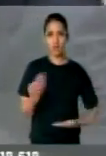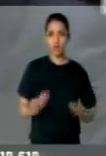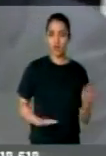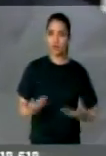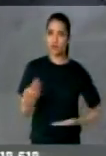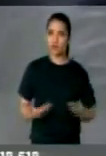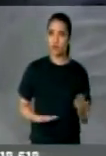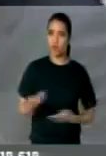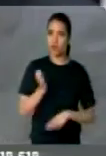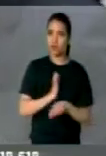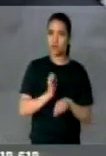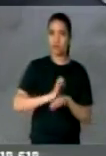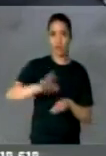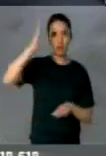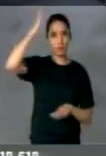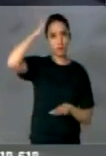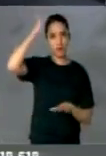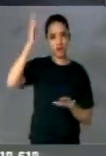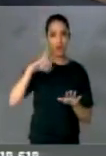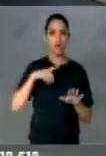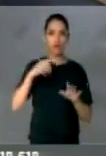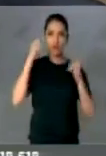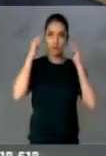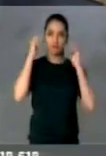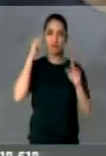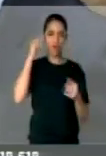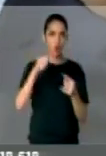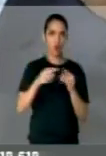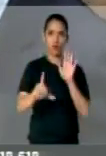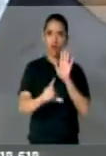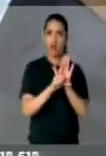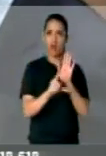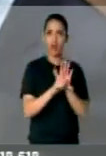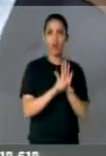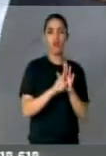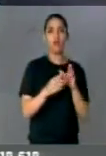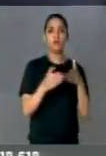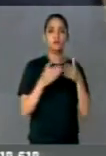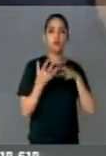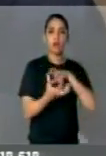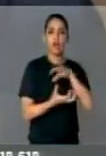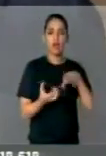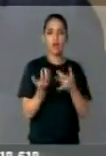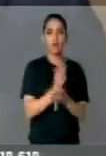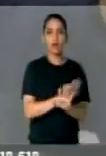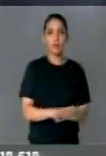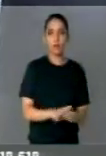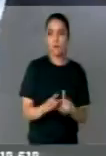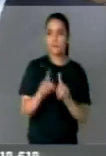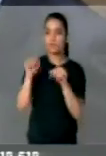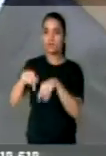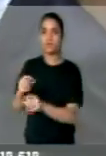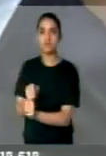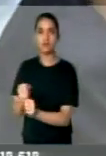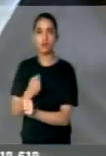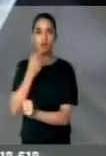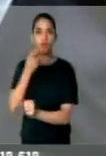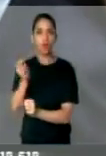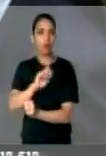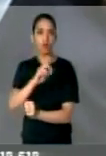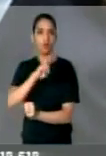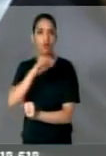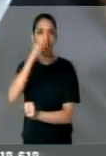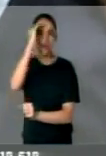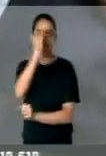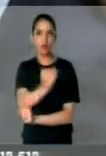estado do Paraná, previsto em lei, para que a greve acabasse. Chega esse ano, ele diz que não cumprirá o acordo que estava previsto em